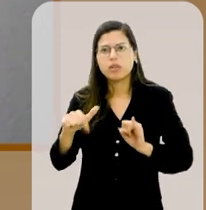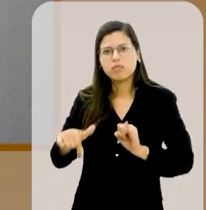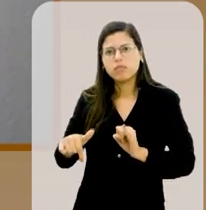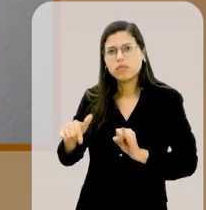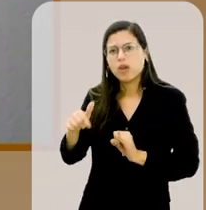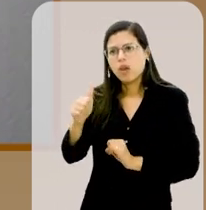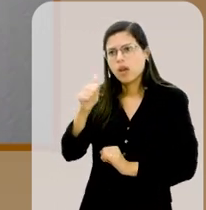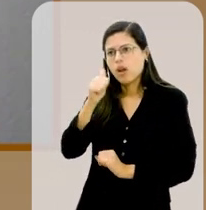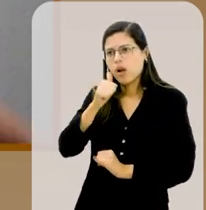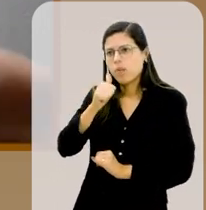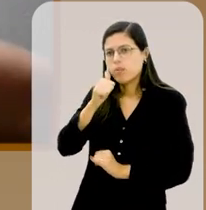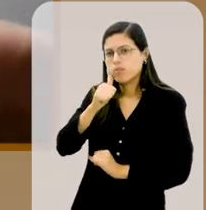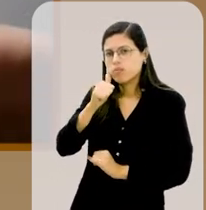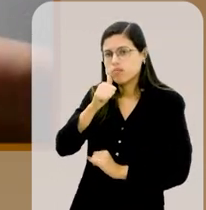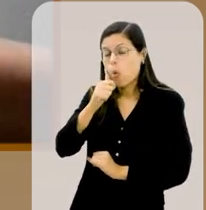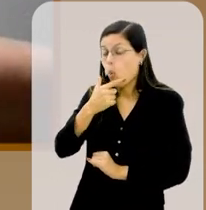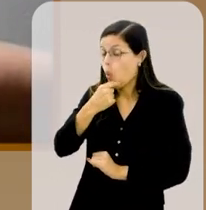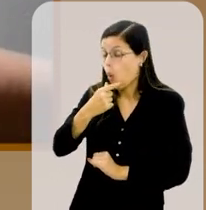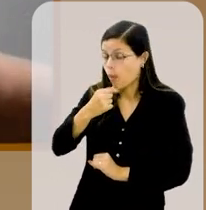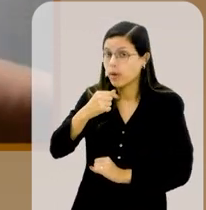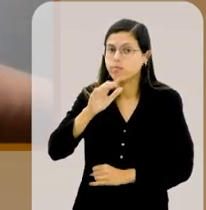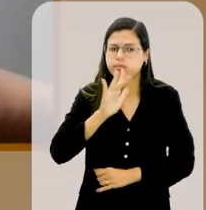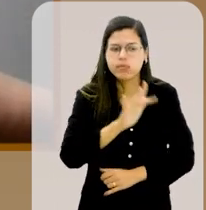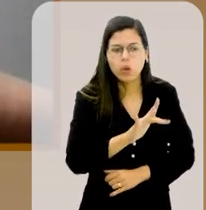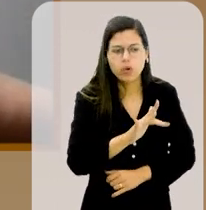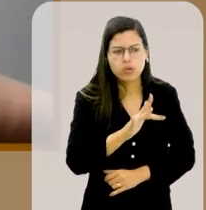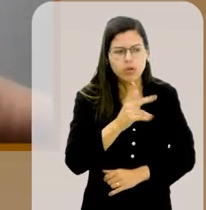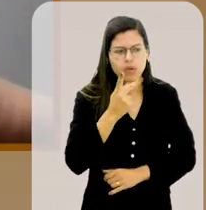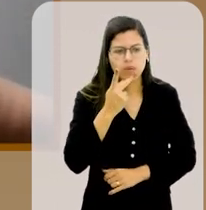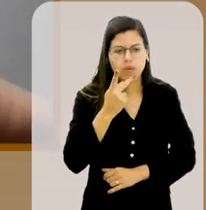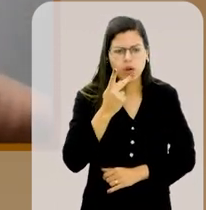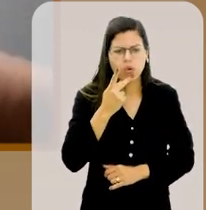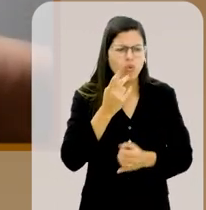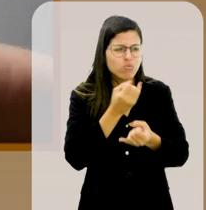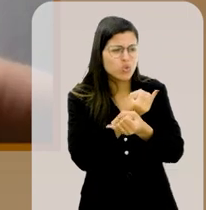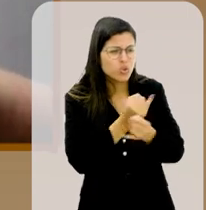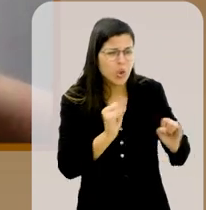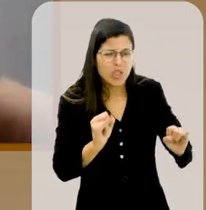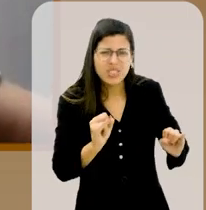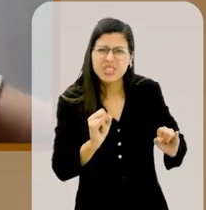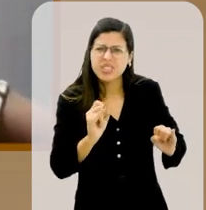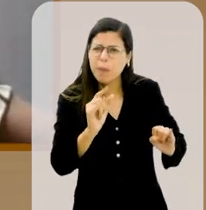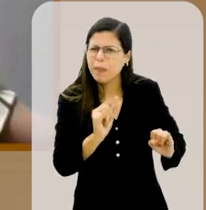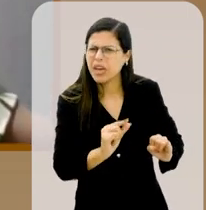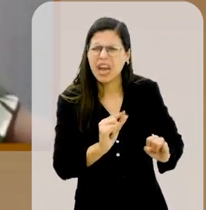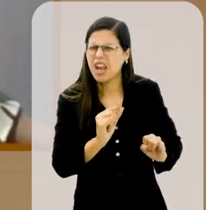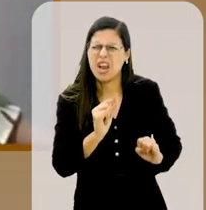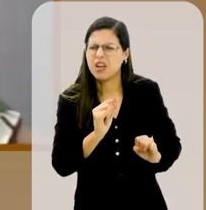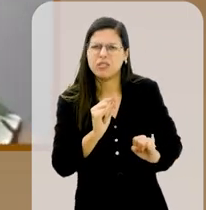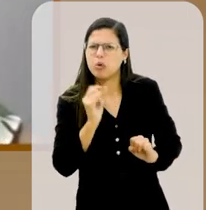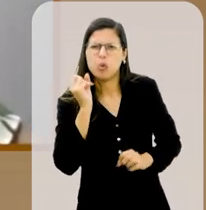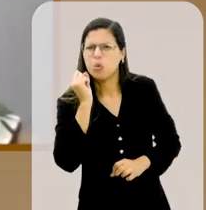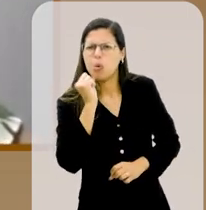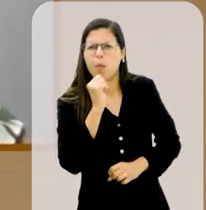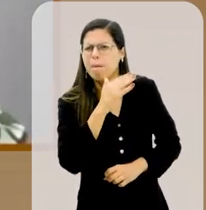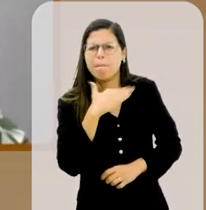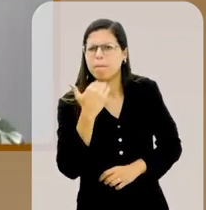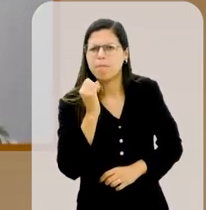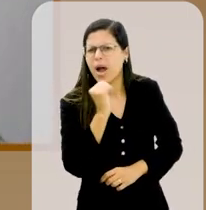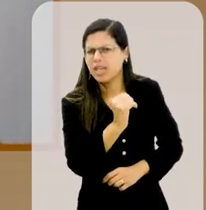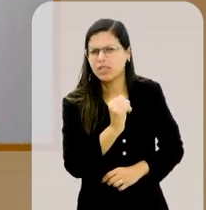moça me puxou a cadeira, aí ele colocou a mão debaixo do chuveiro ele disse assim, o choquezinho desse de nada mata ninguém,